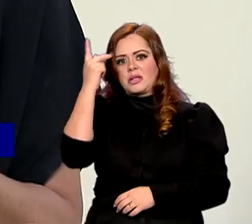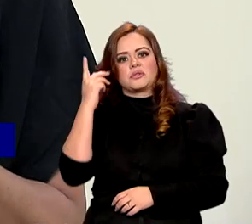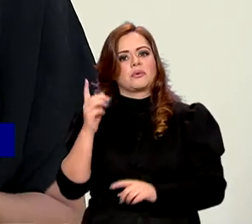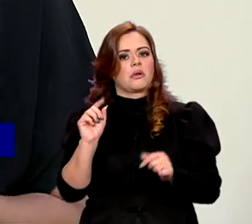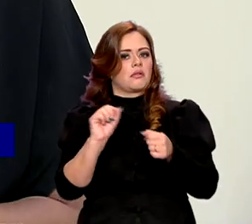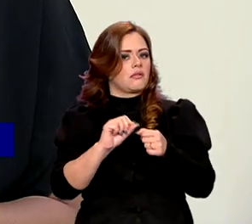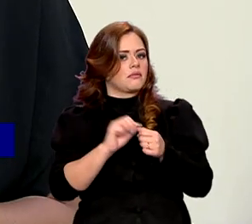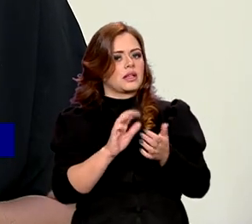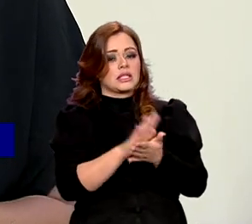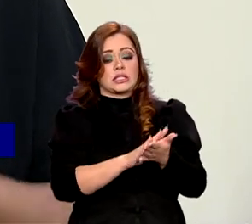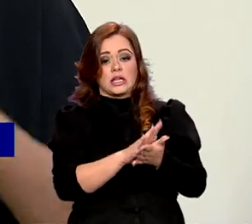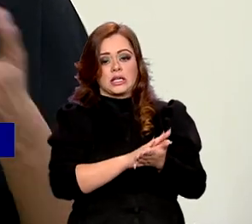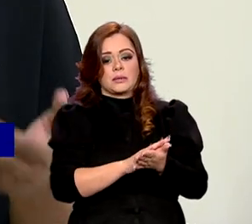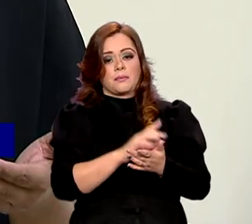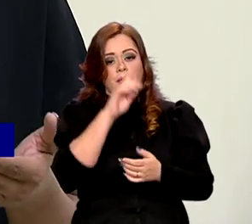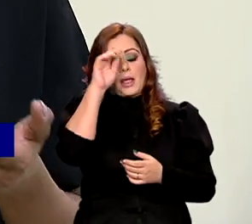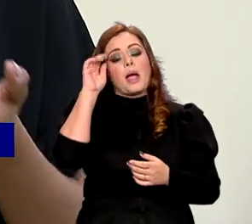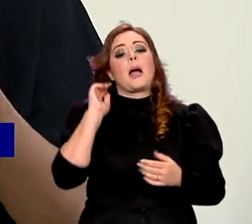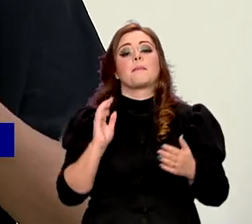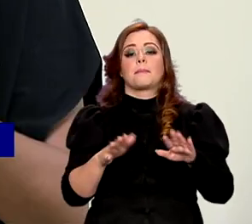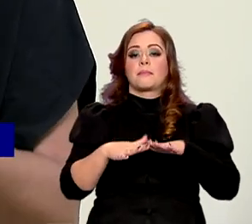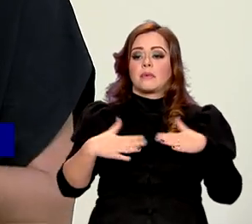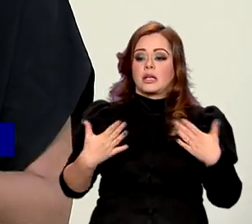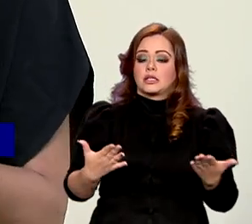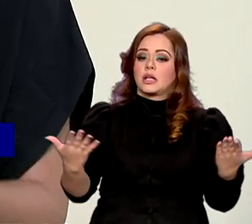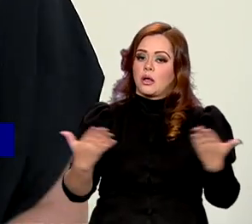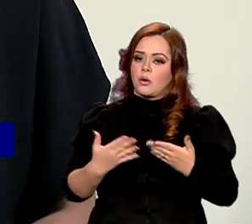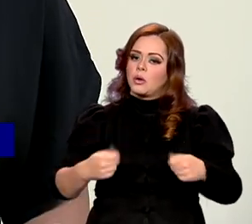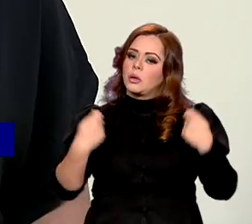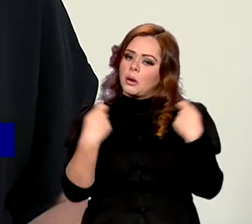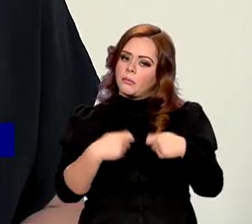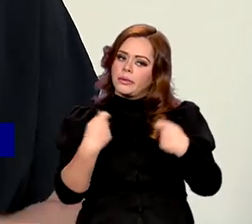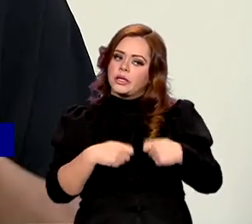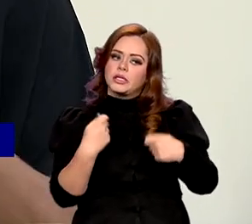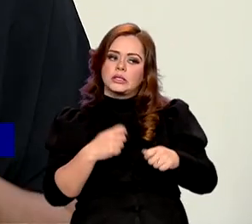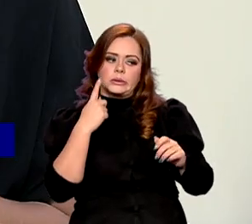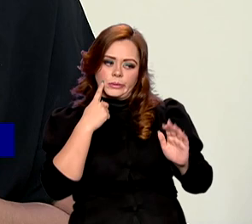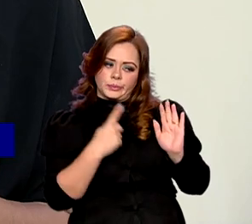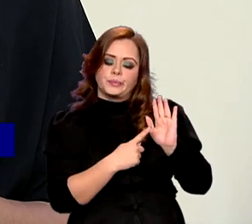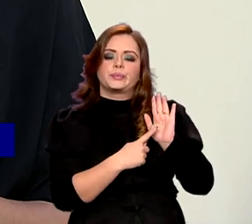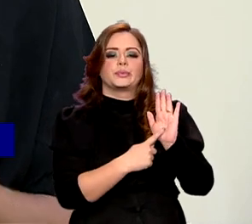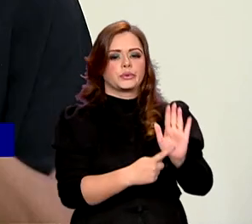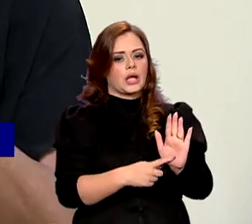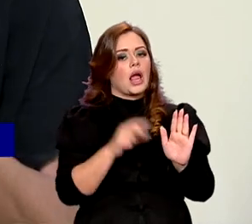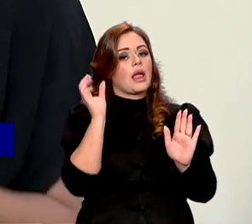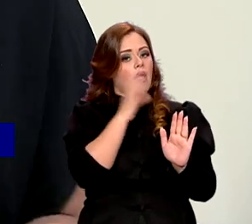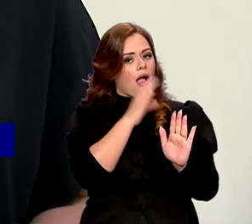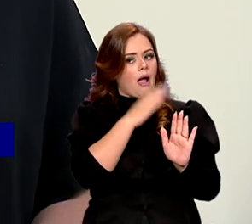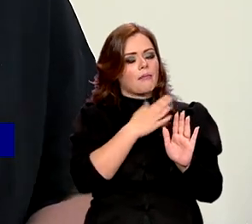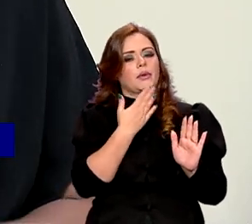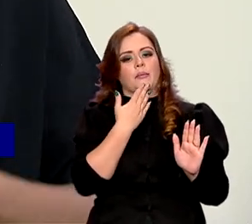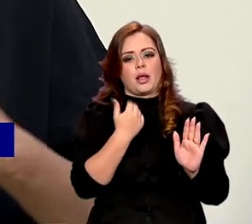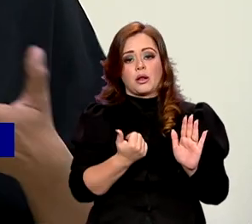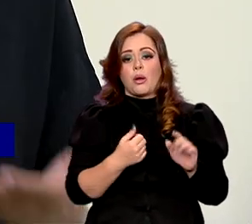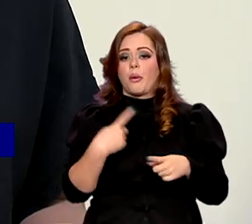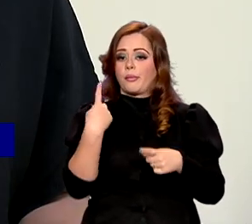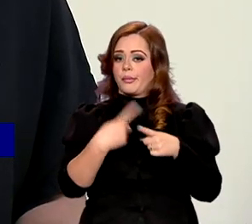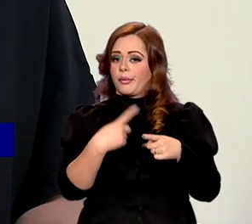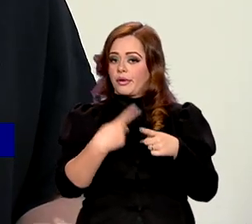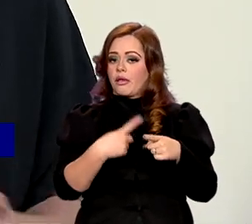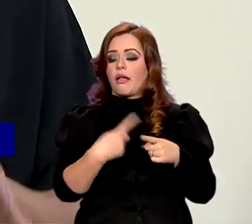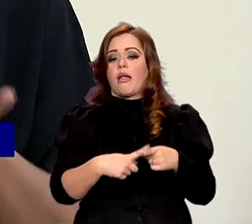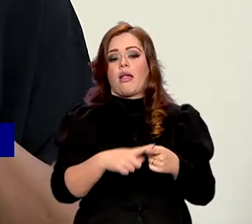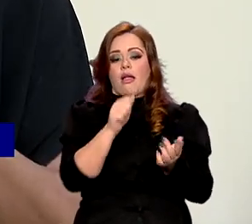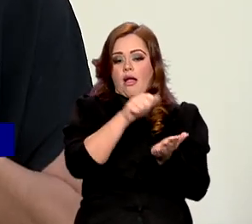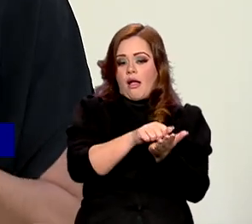Mesmo fora do prazo, é preciso prestar contas com o leão. E quanto mais rápido, melhor. Já que a multa